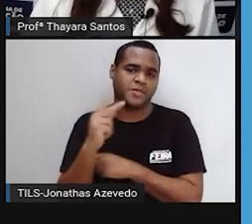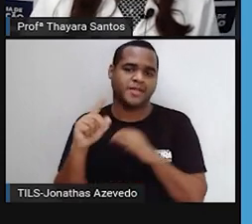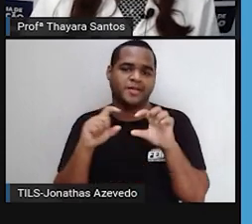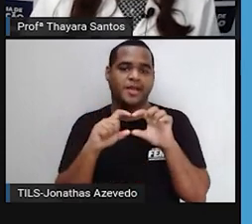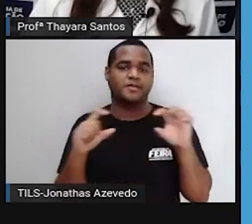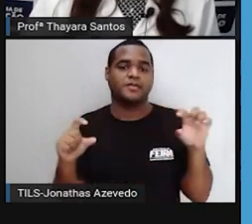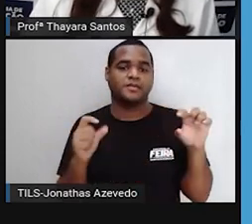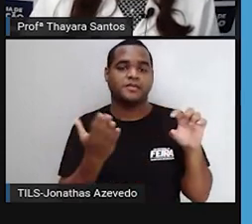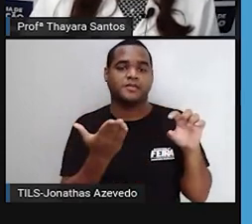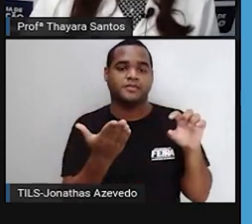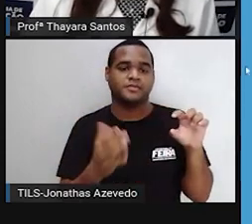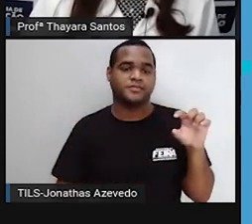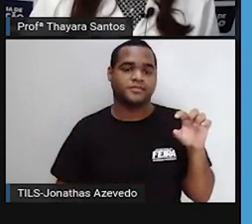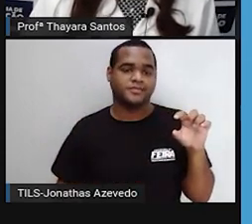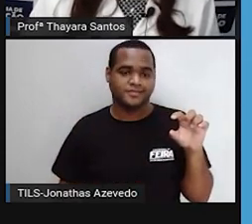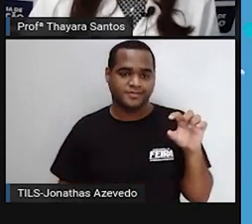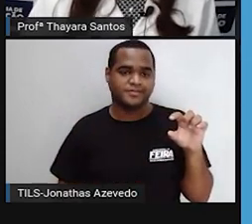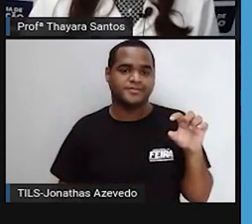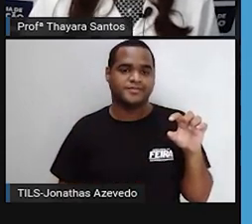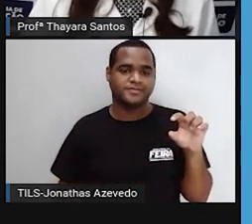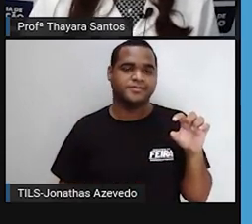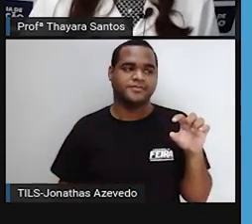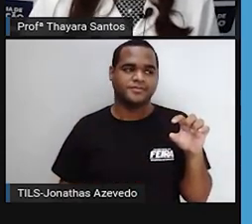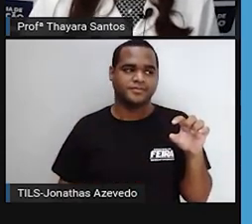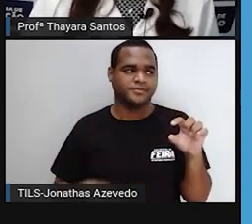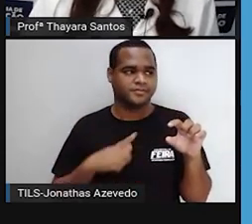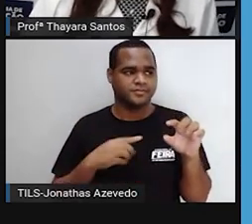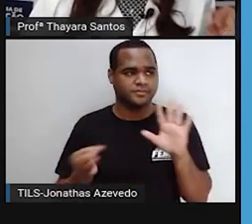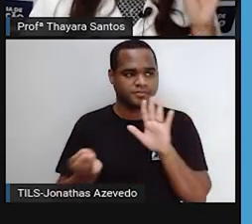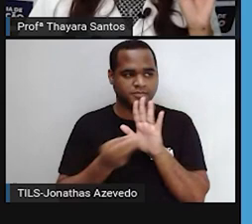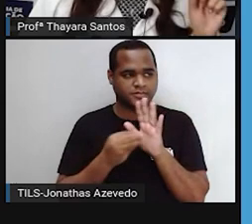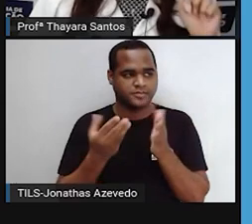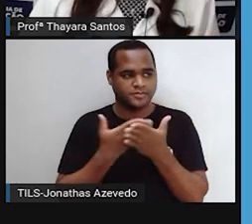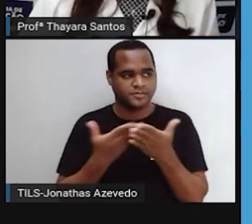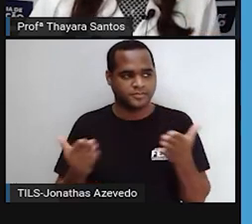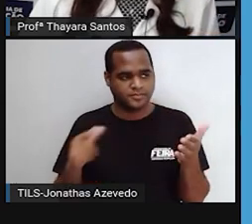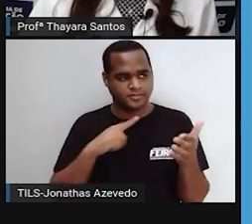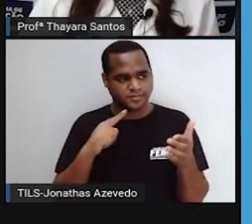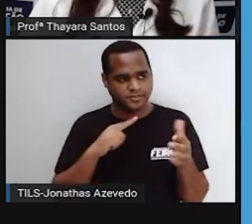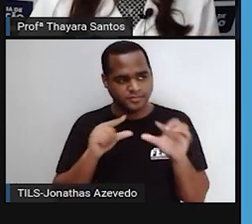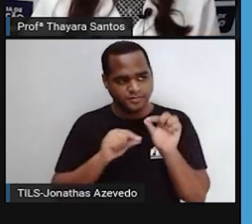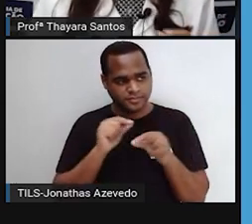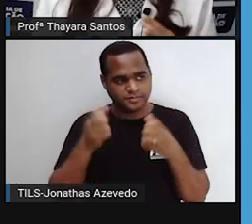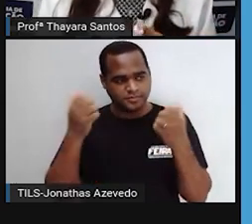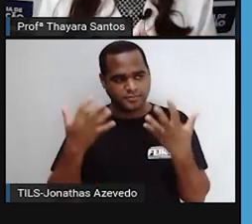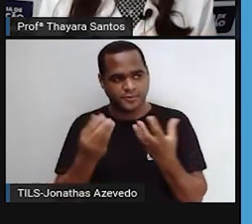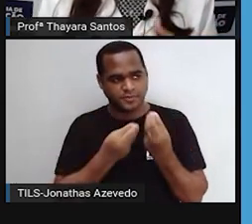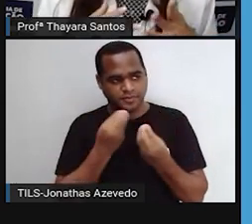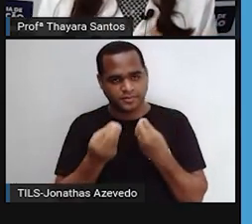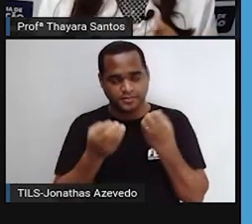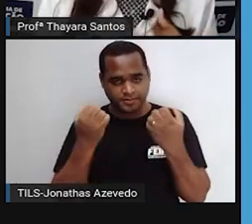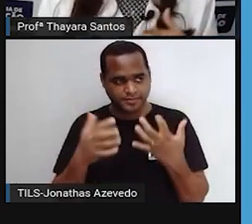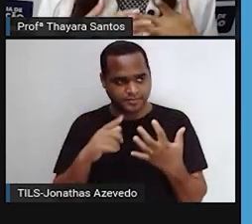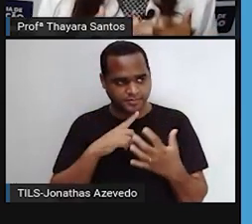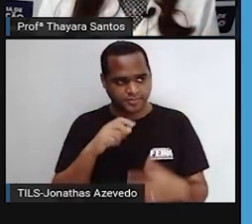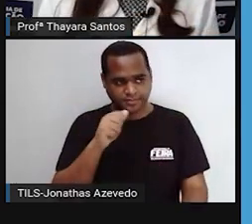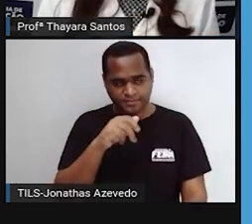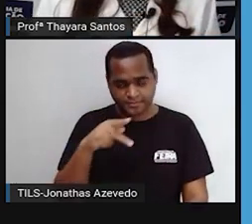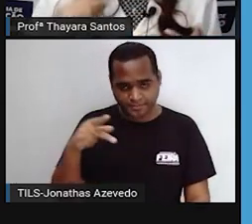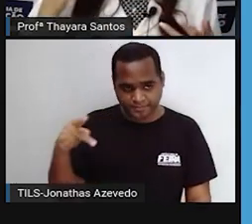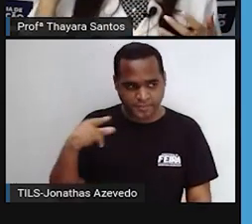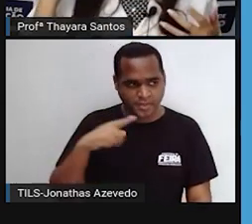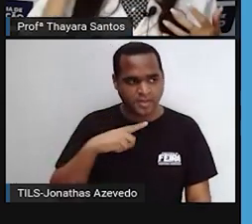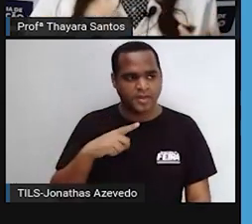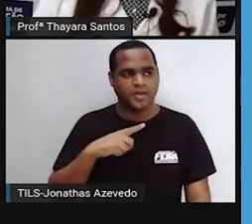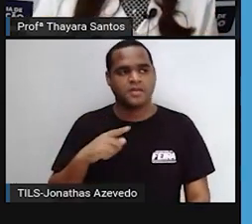esse que está aqui. Arlopa. E eu vou colocar aqui para vocês verem como é que ele funciona. É um aplicativo de realidade virtual.